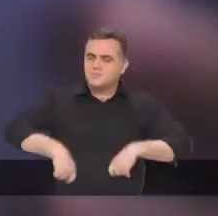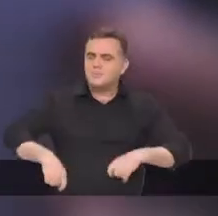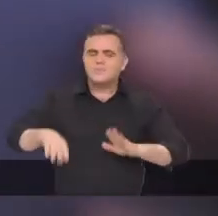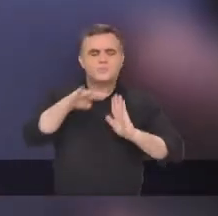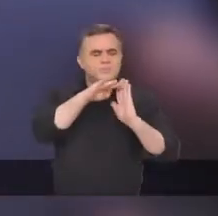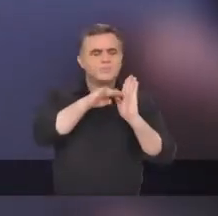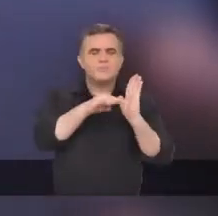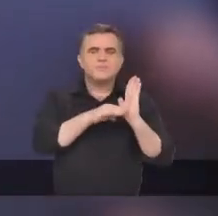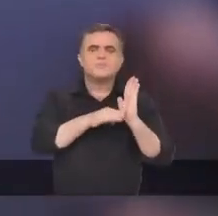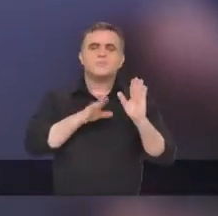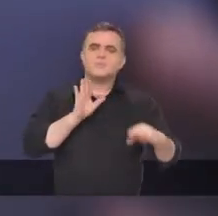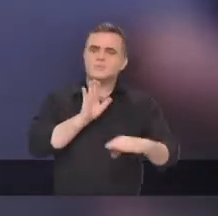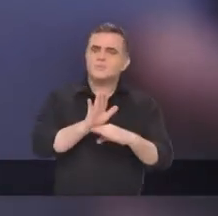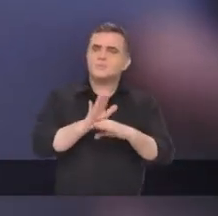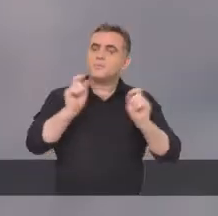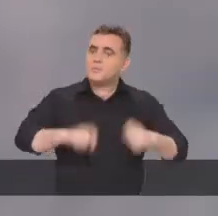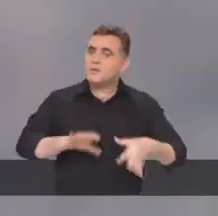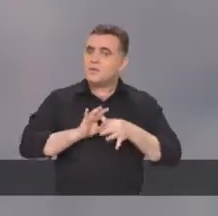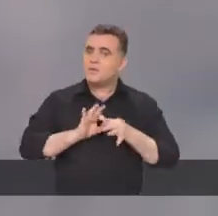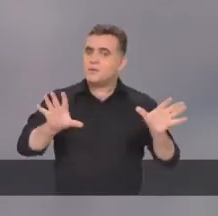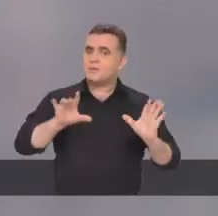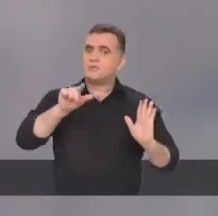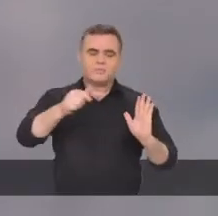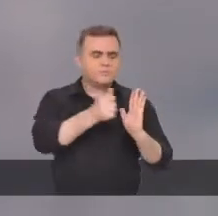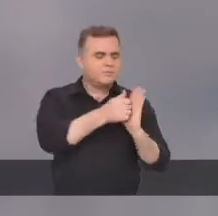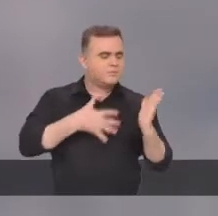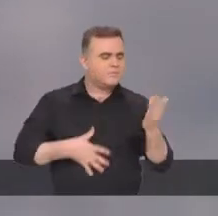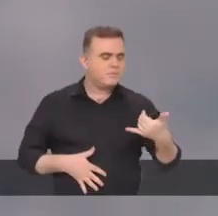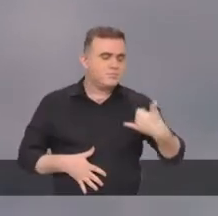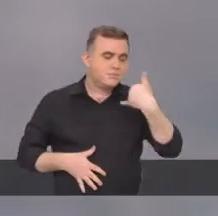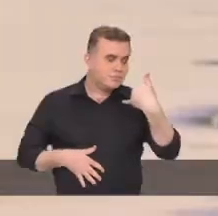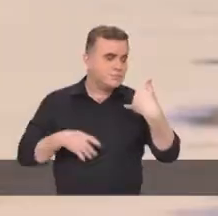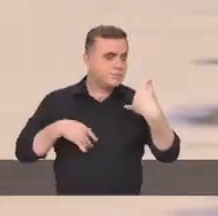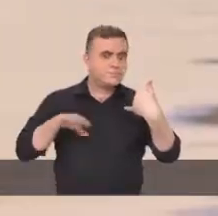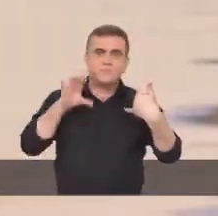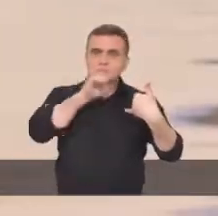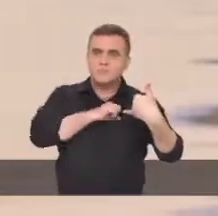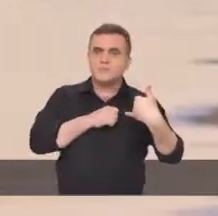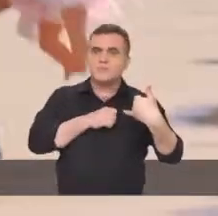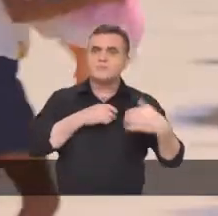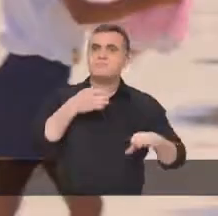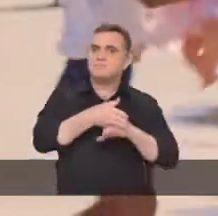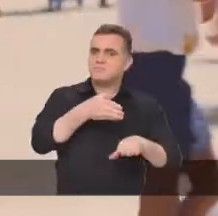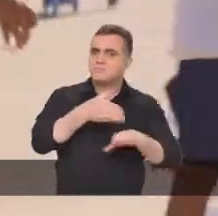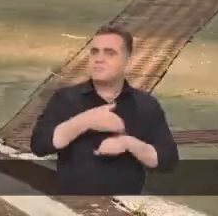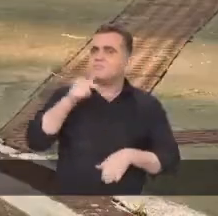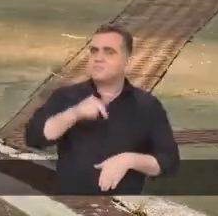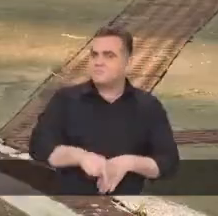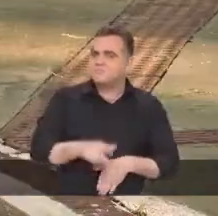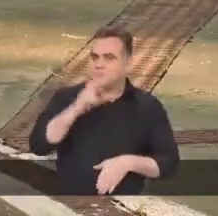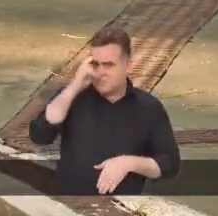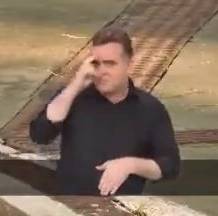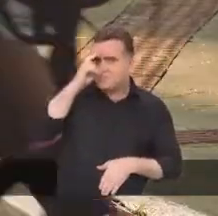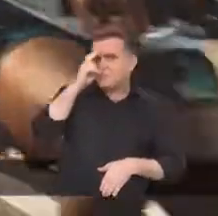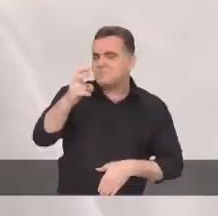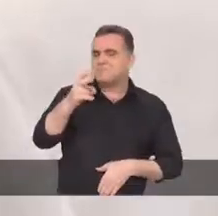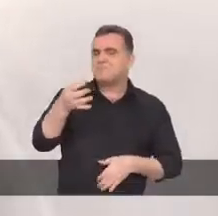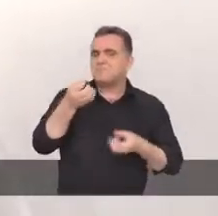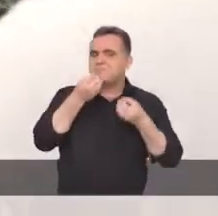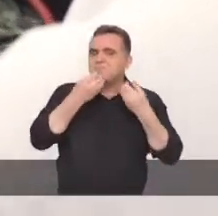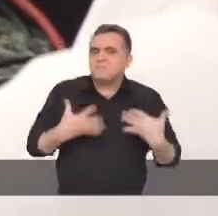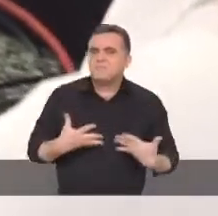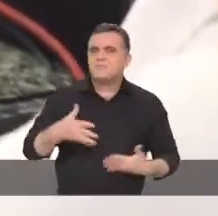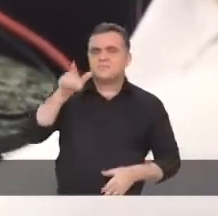prestados pela administração estarão disponíveis no seu celular. É a cidade inteligente que Edivaldo está